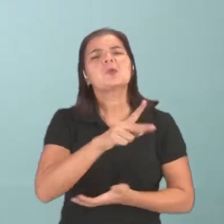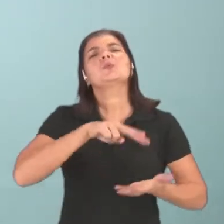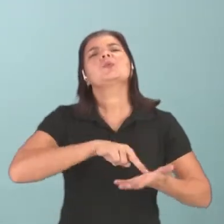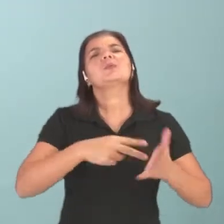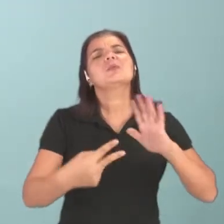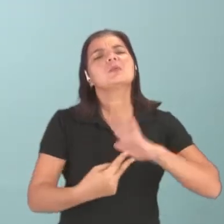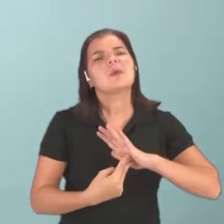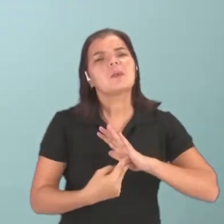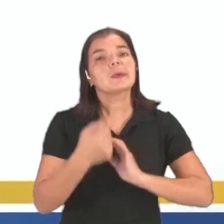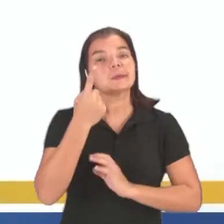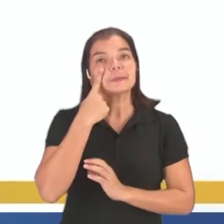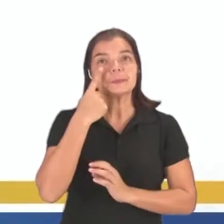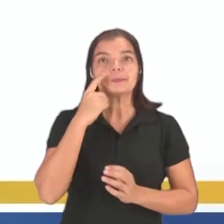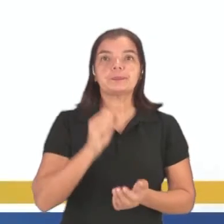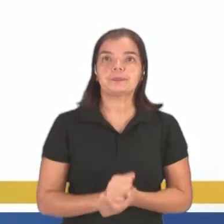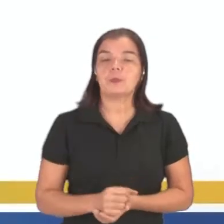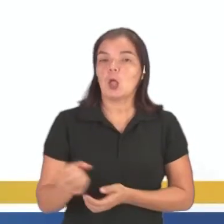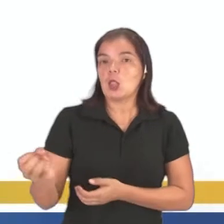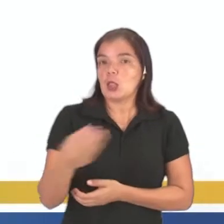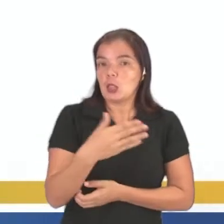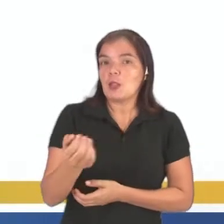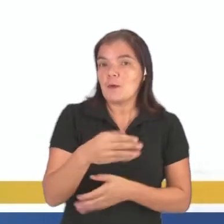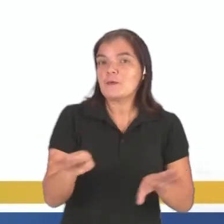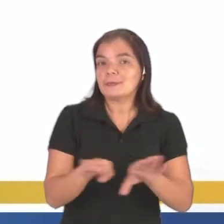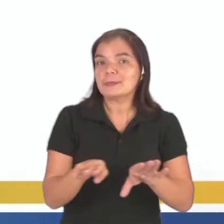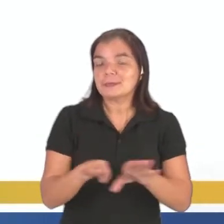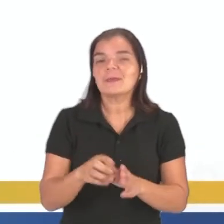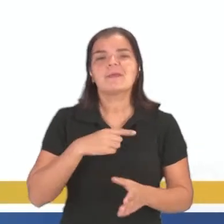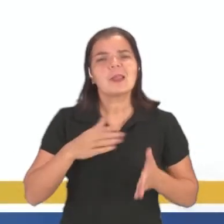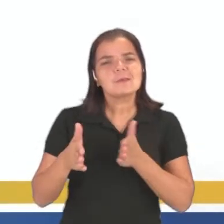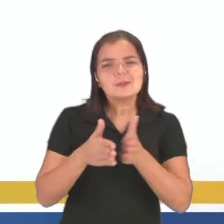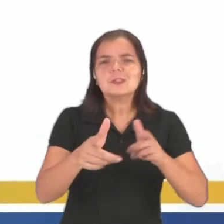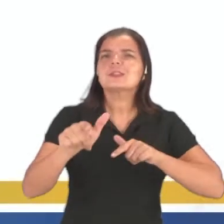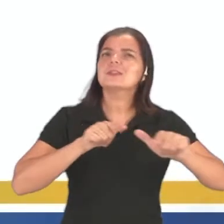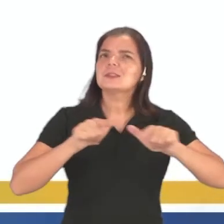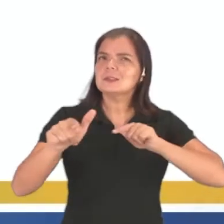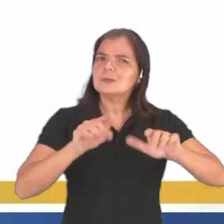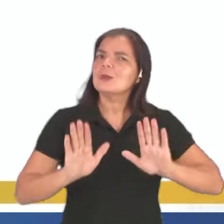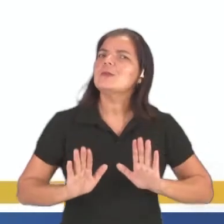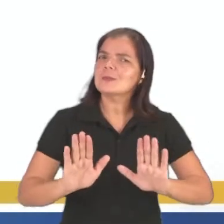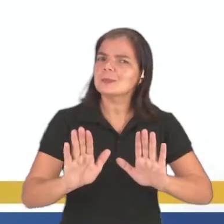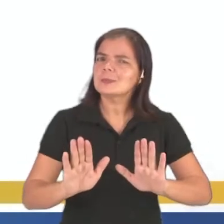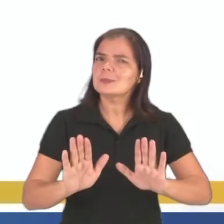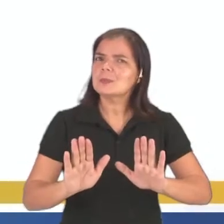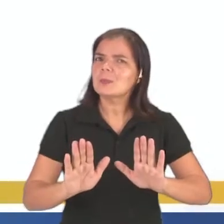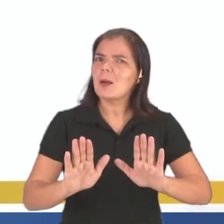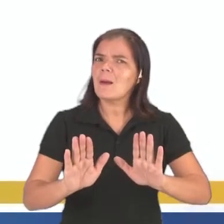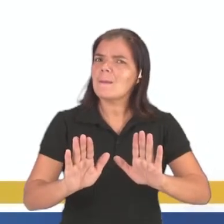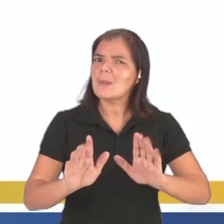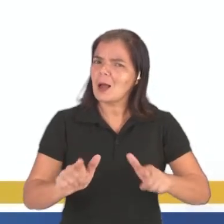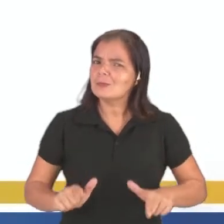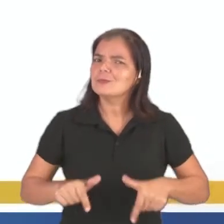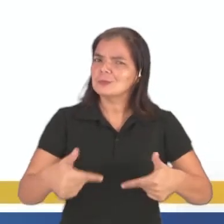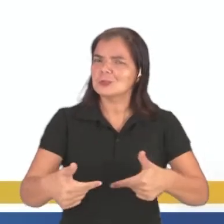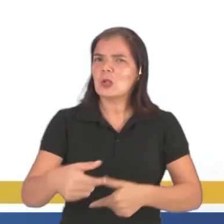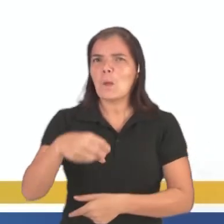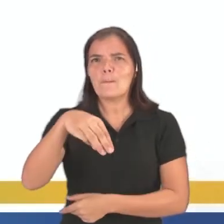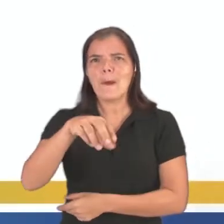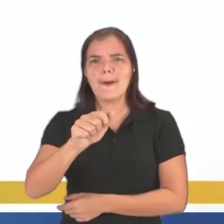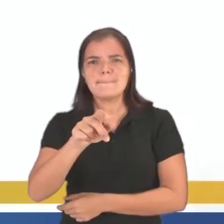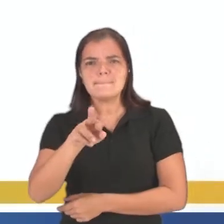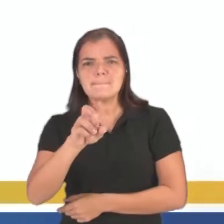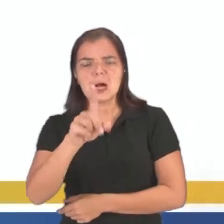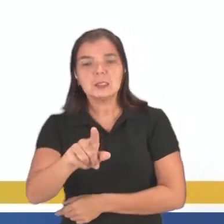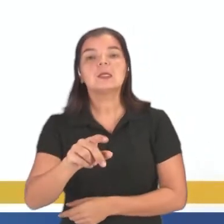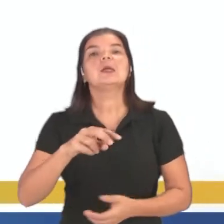significa isso aí? Olha lá, Nova temporada. Temos que seguir trabalhando e empurrando. Pra cima deles, Madrid. Essa